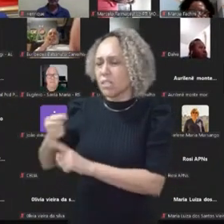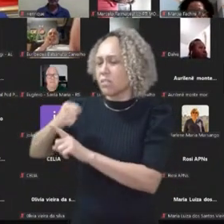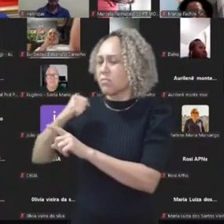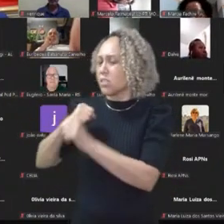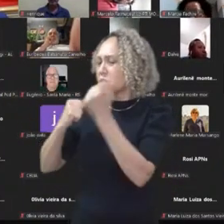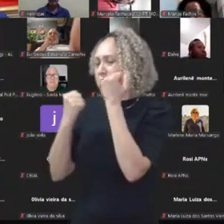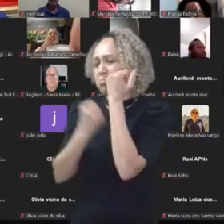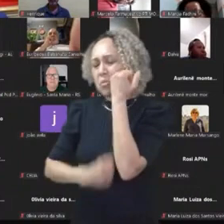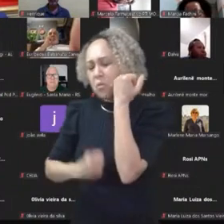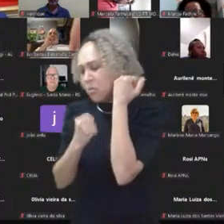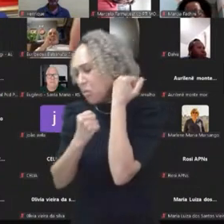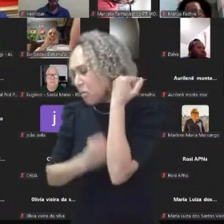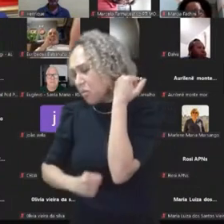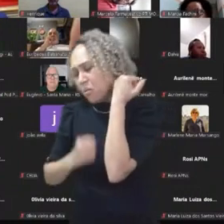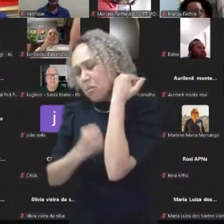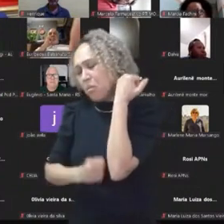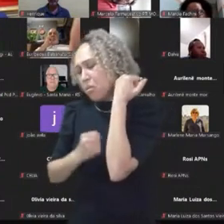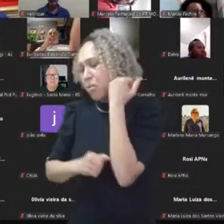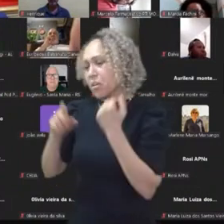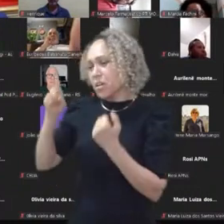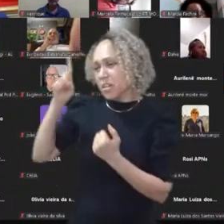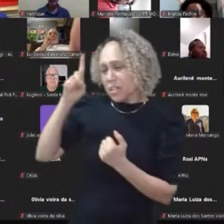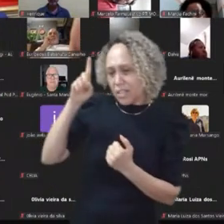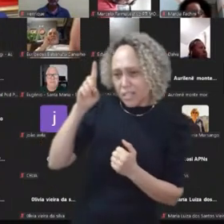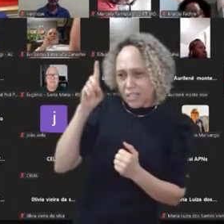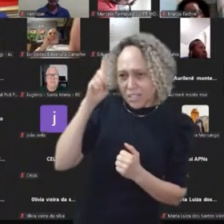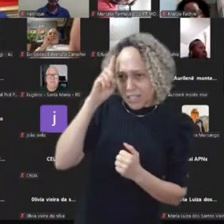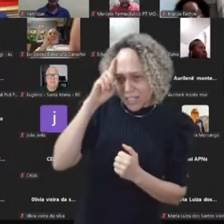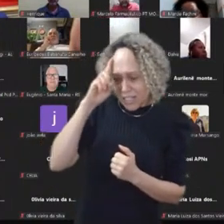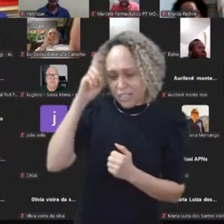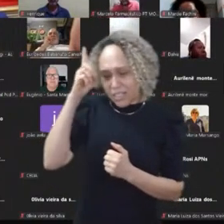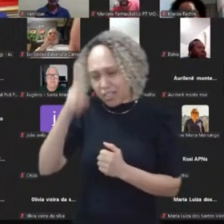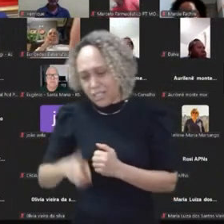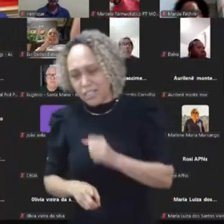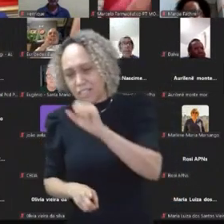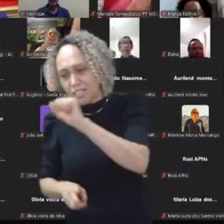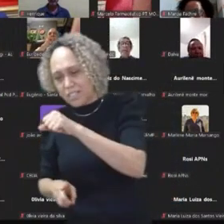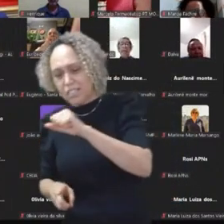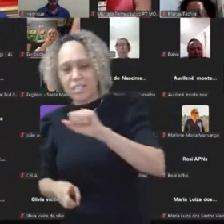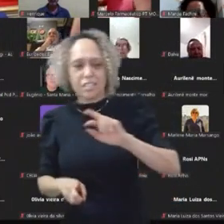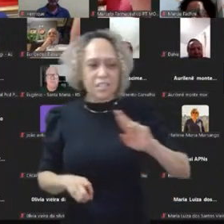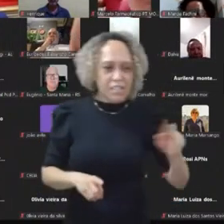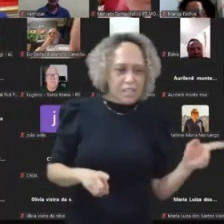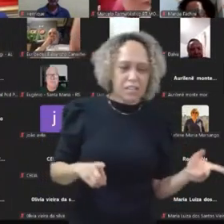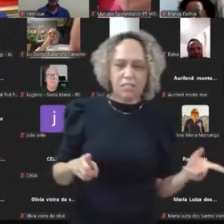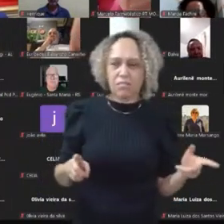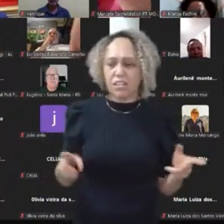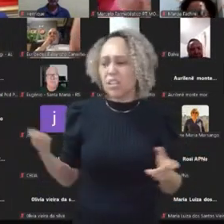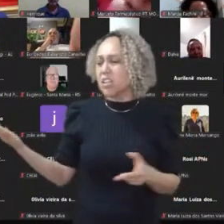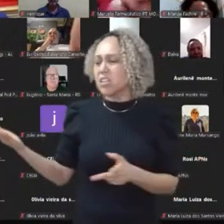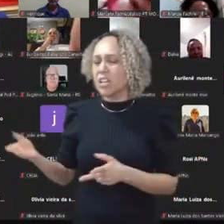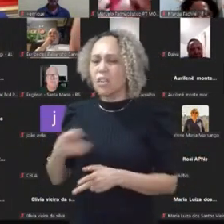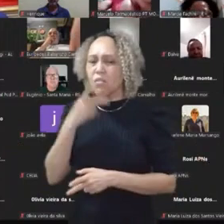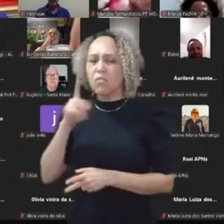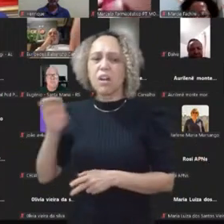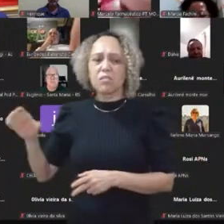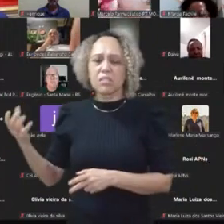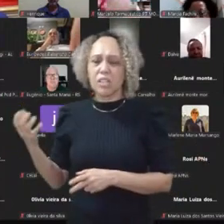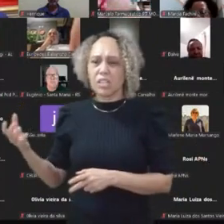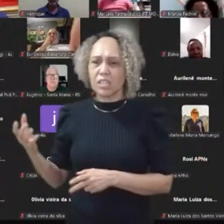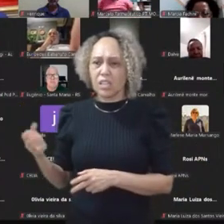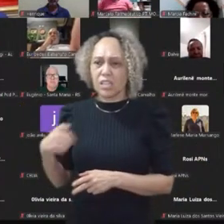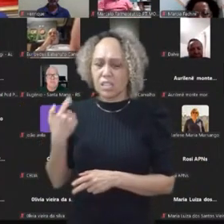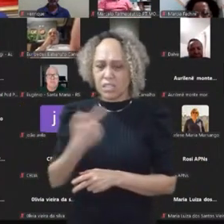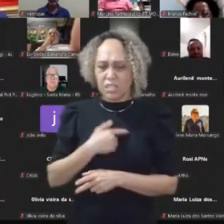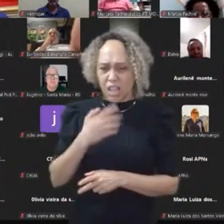aí fica todo mundo falando sobre aquela fala dele, e ele passa a boiada do que ele quer, ele tem, você, a gente pode achar que eles são